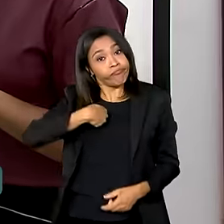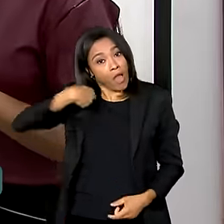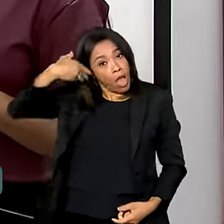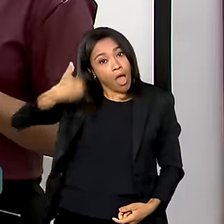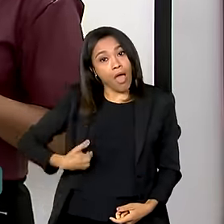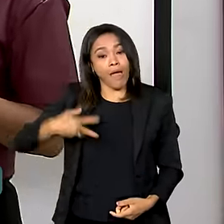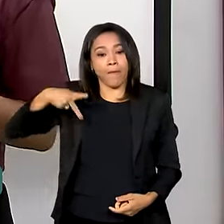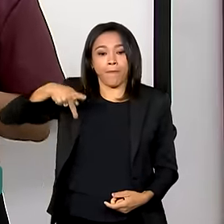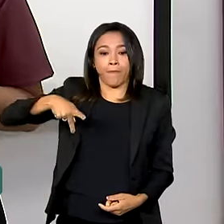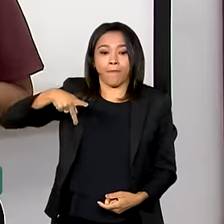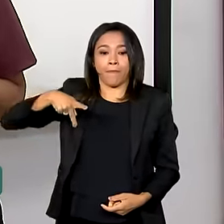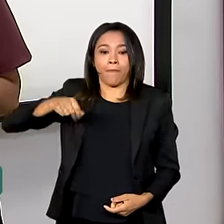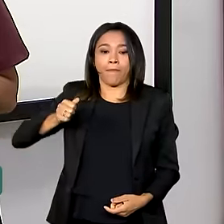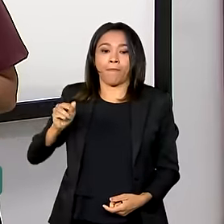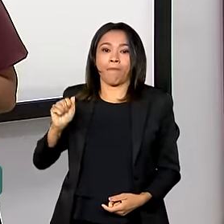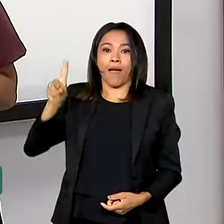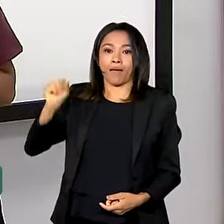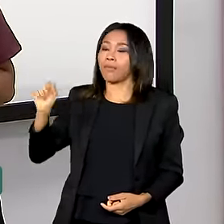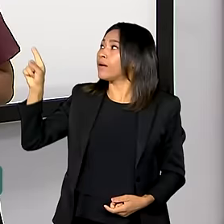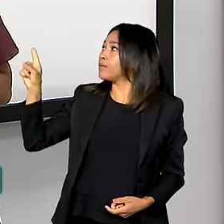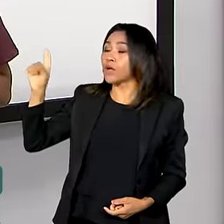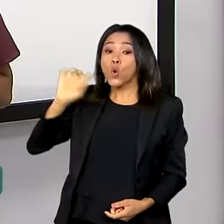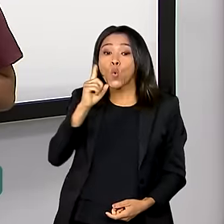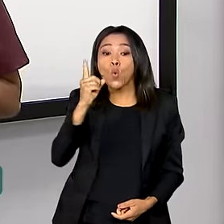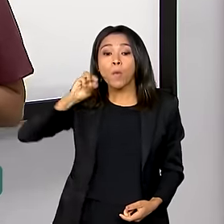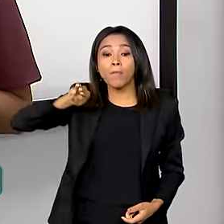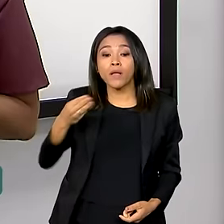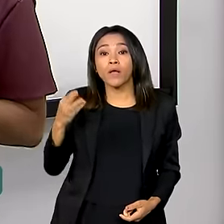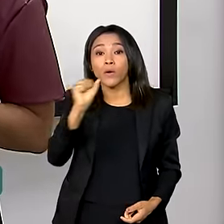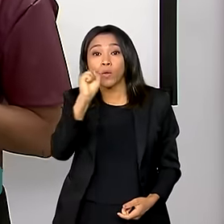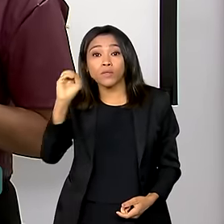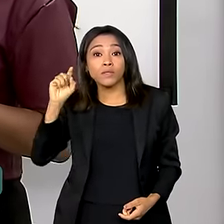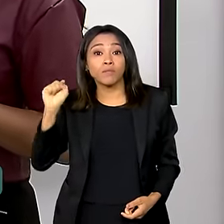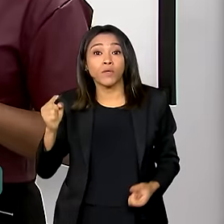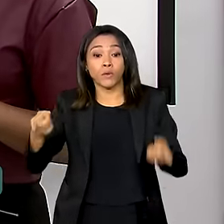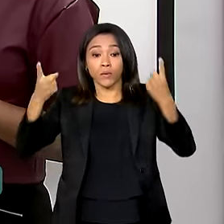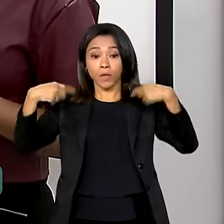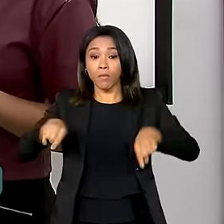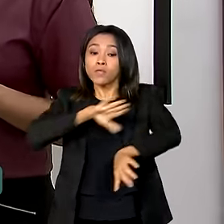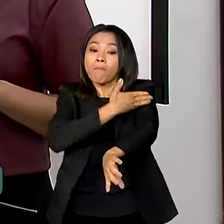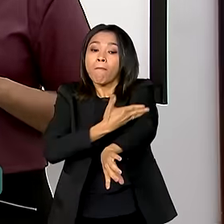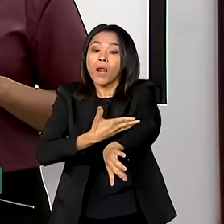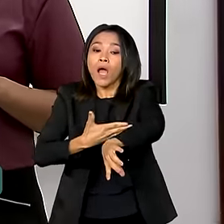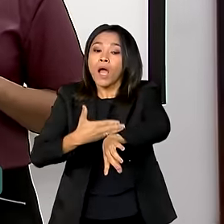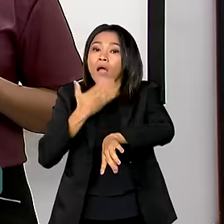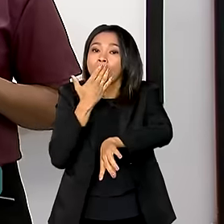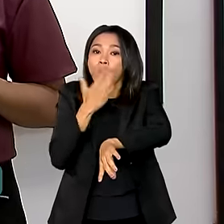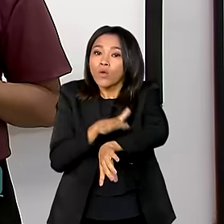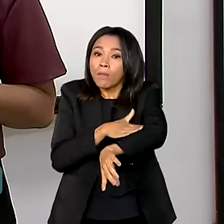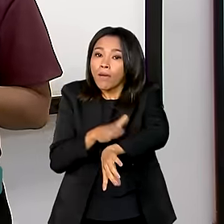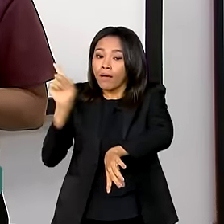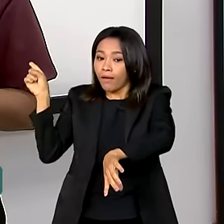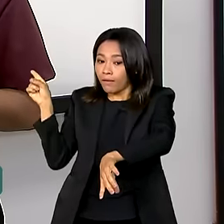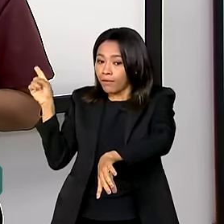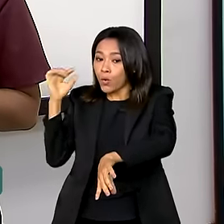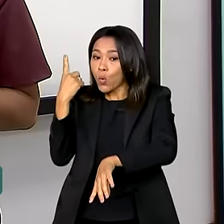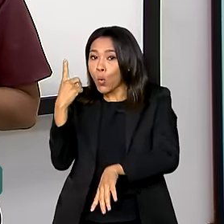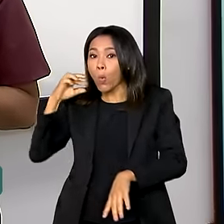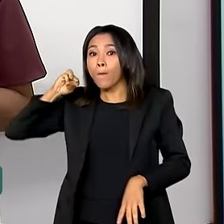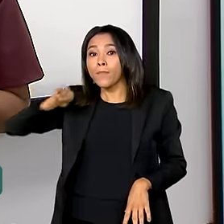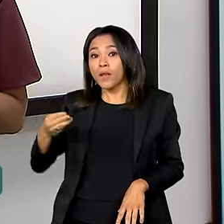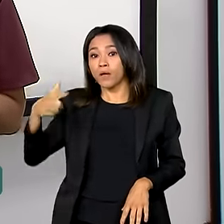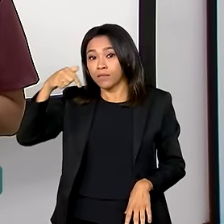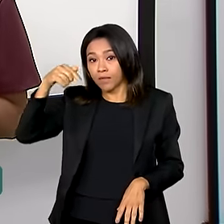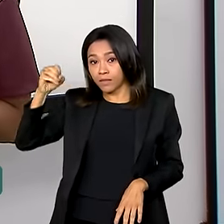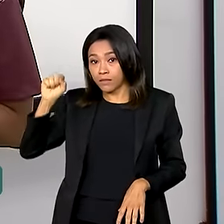na cor parda, 1 milhão e 800 mil, seguida da cor branca, 1 milhão e 700 mil